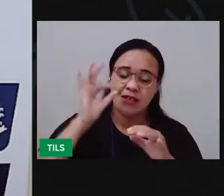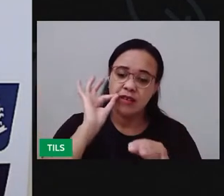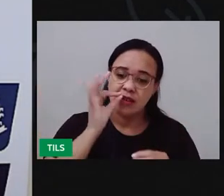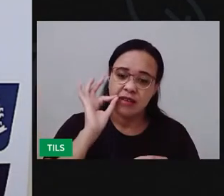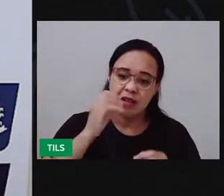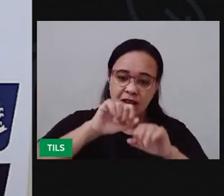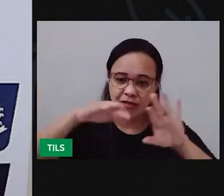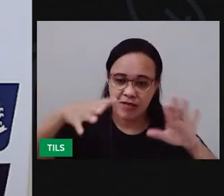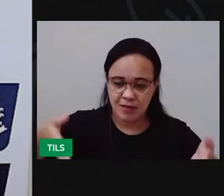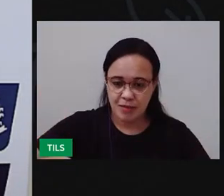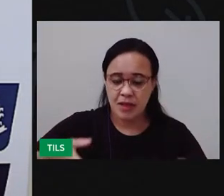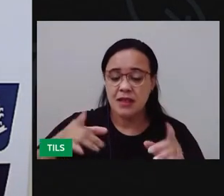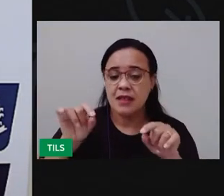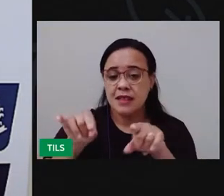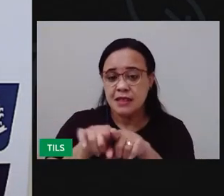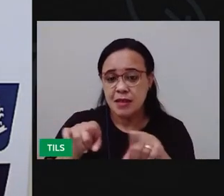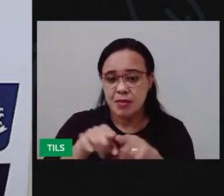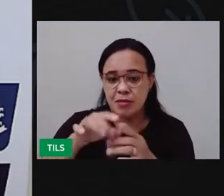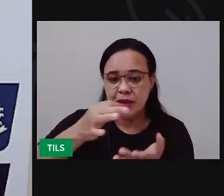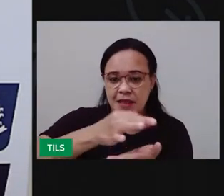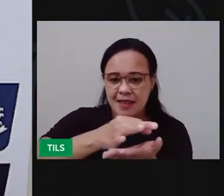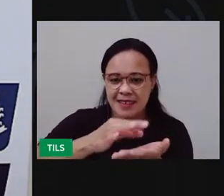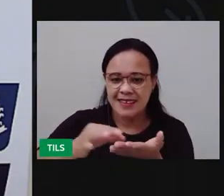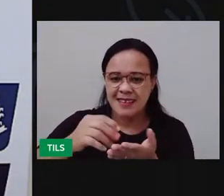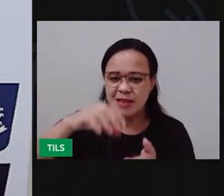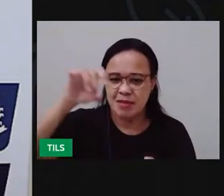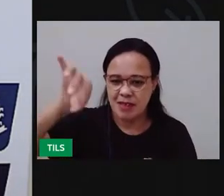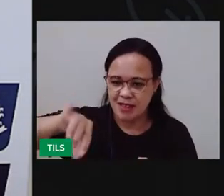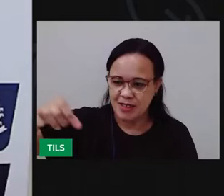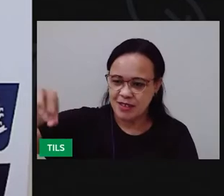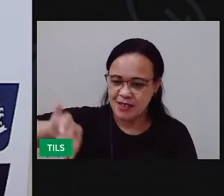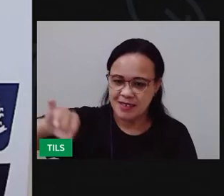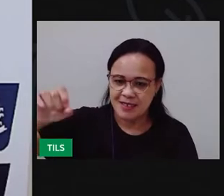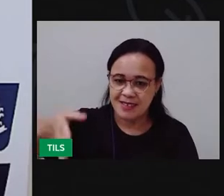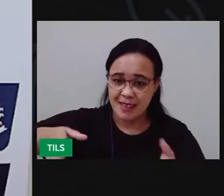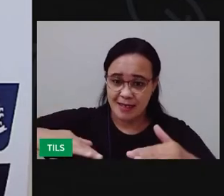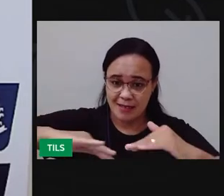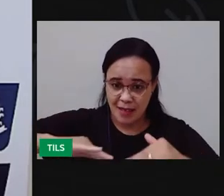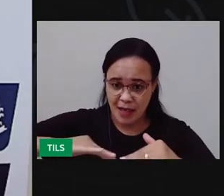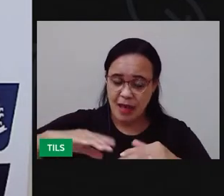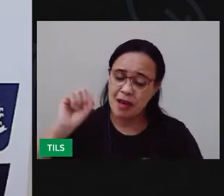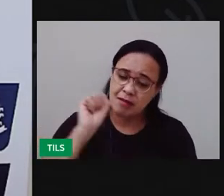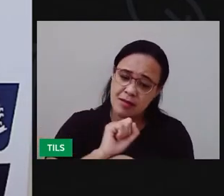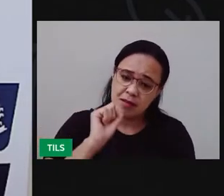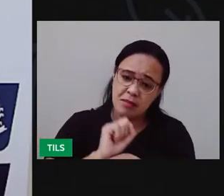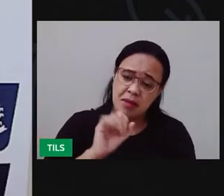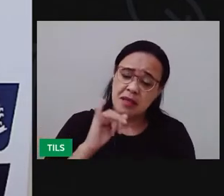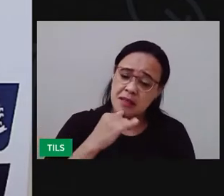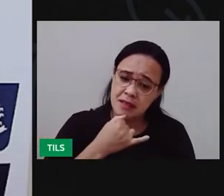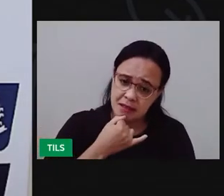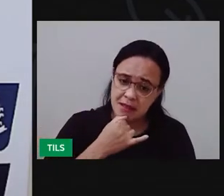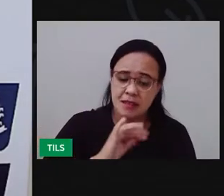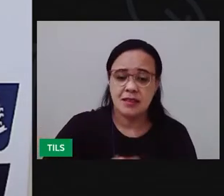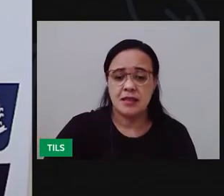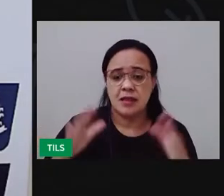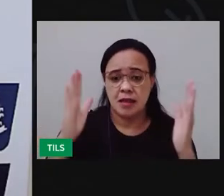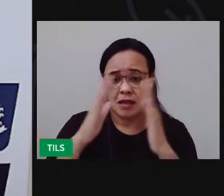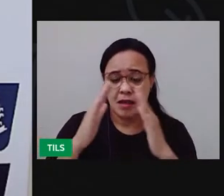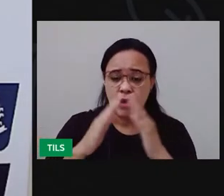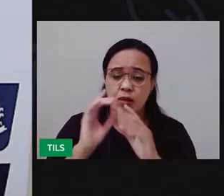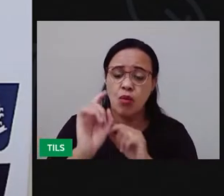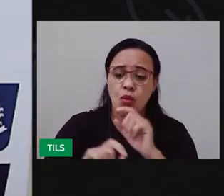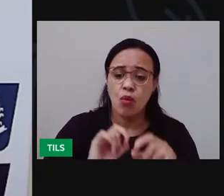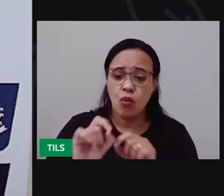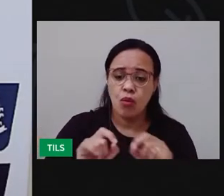Leva a cemite e se meia. Fica esperando a tristeza. Acabou o marmeleiro, que criou-se lá na aba.